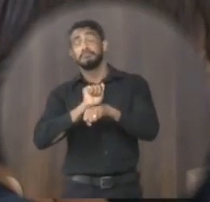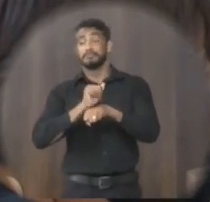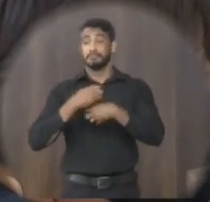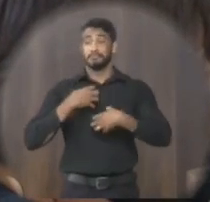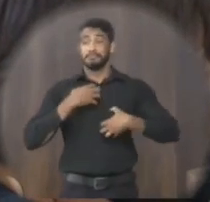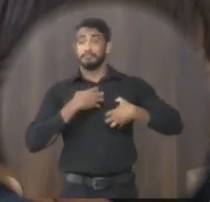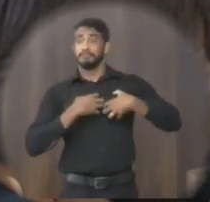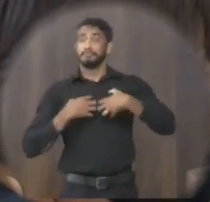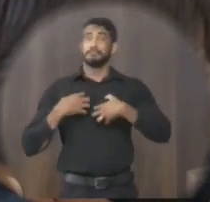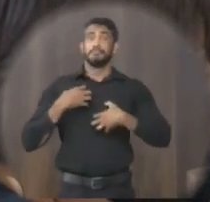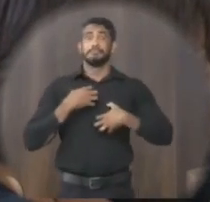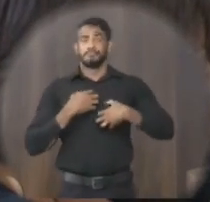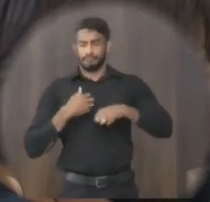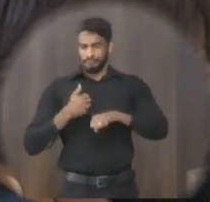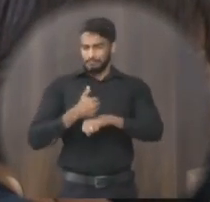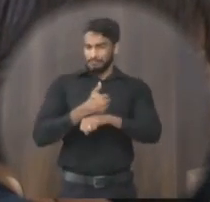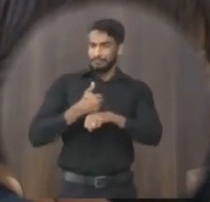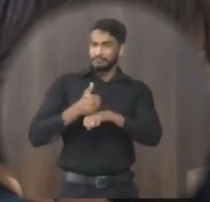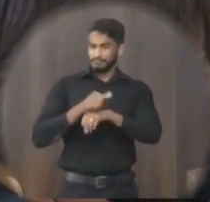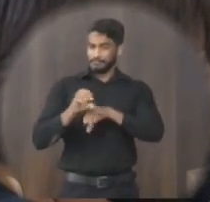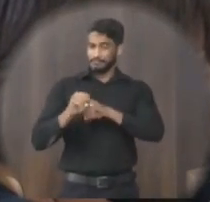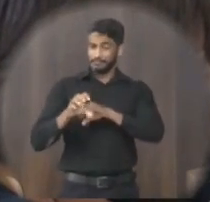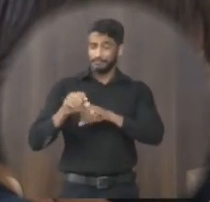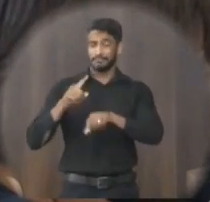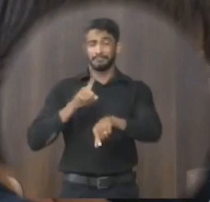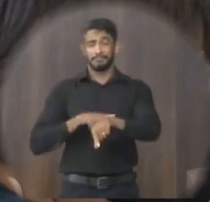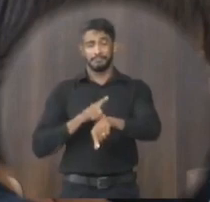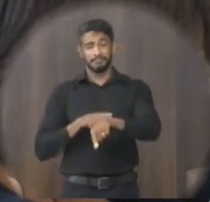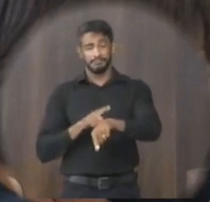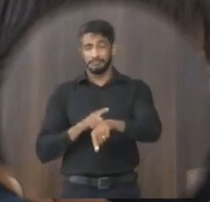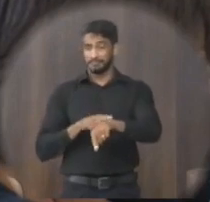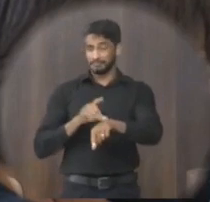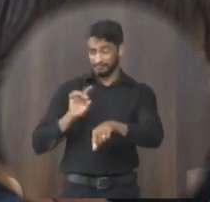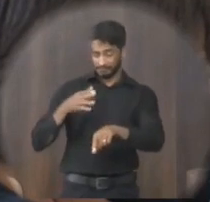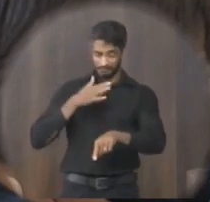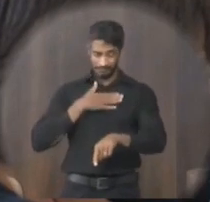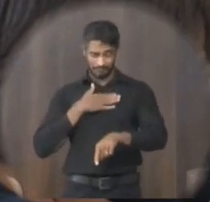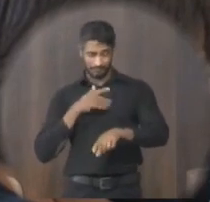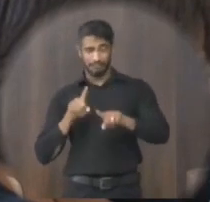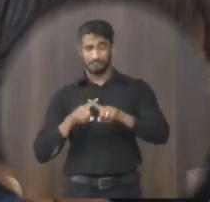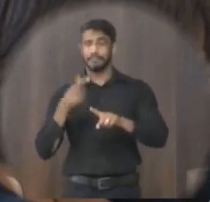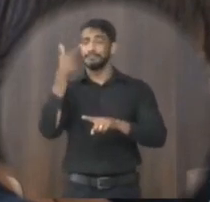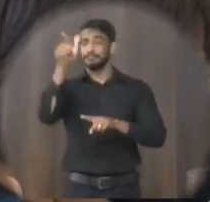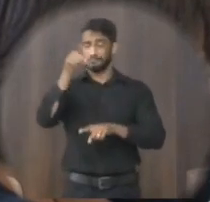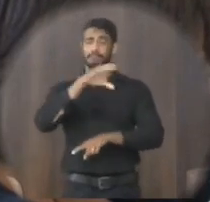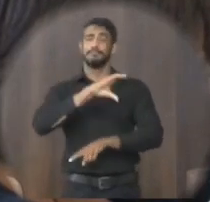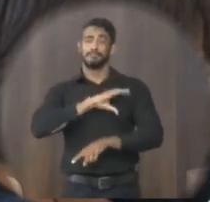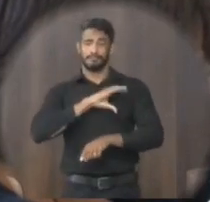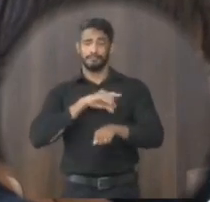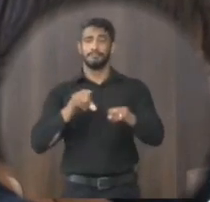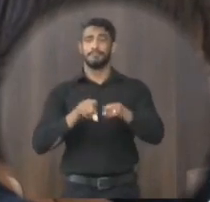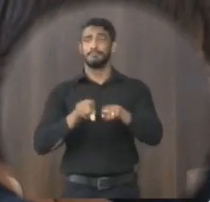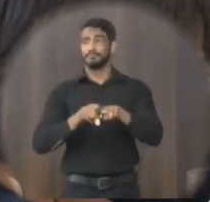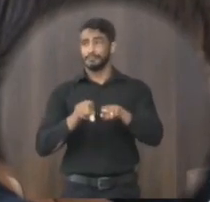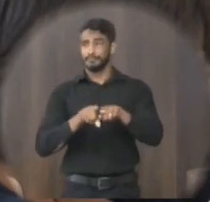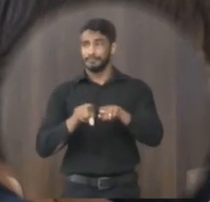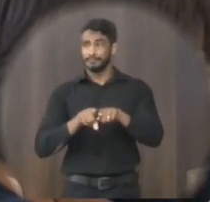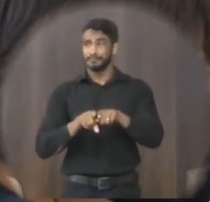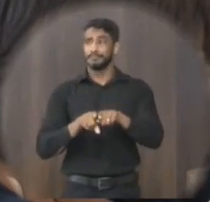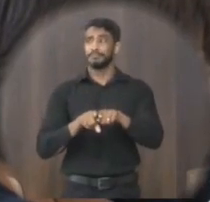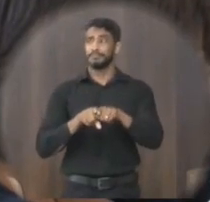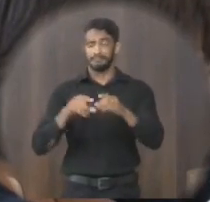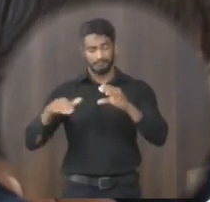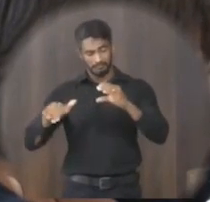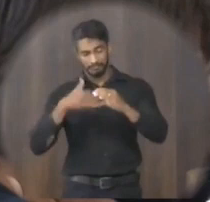ansiedade os profissionais da educação o tempo todo eu acredito que não só para mim mas para os demais colegas eles